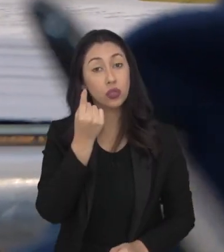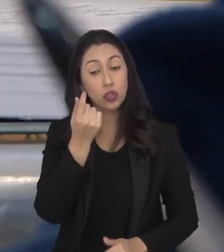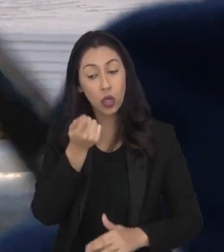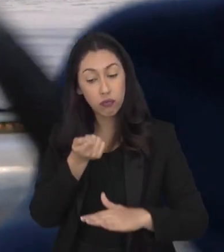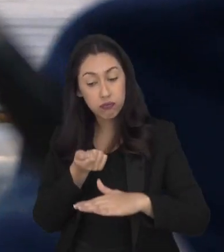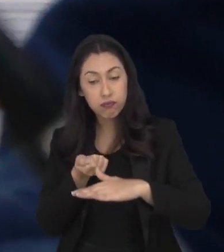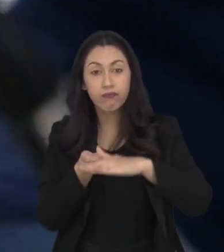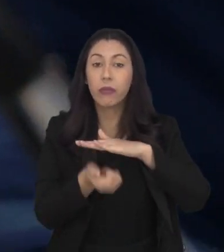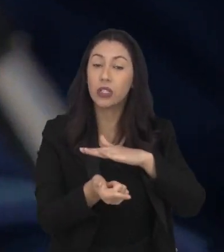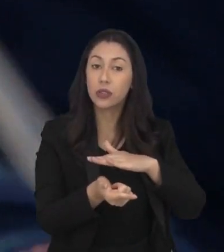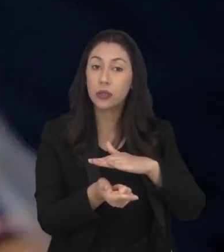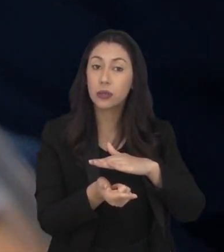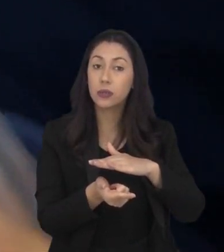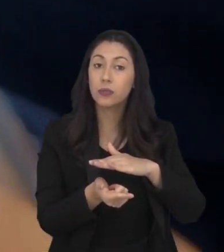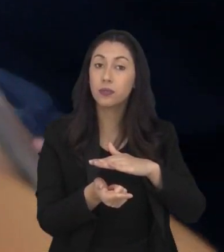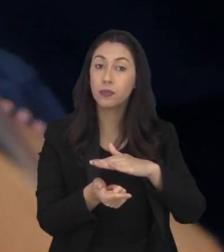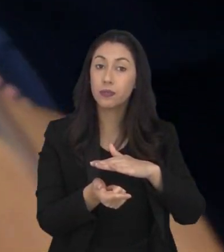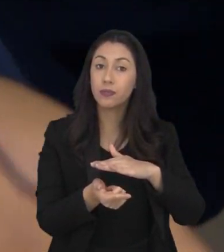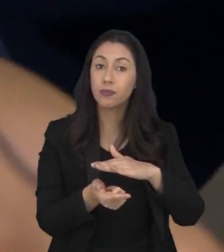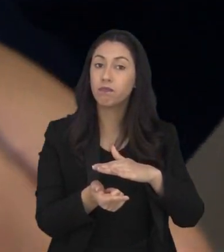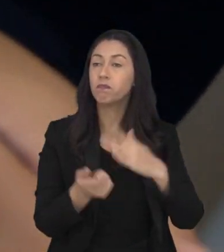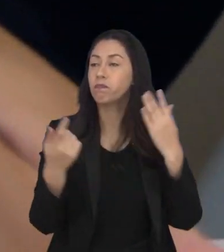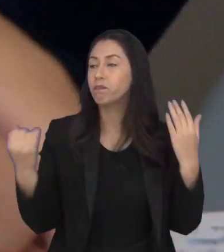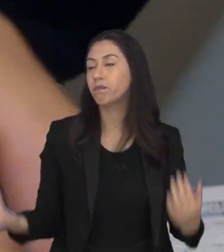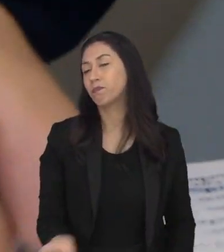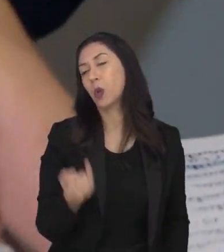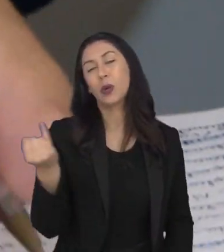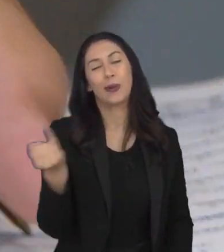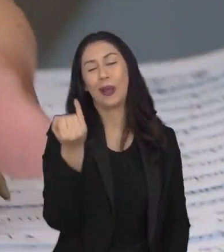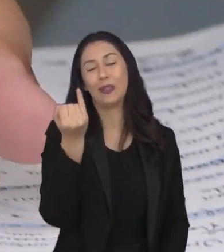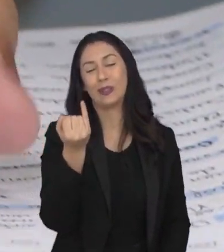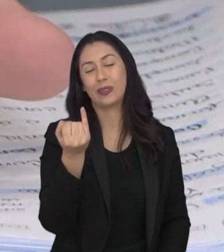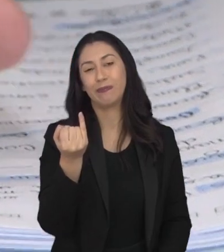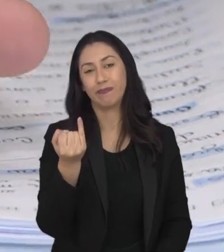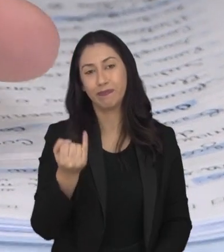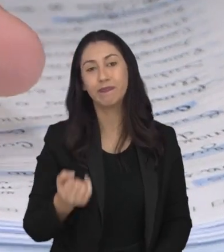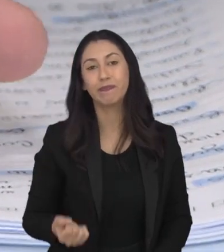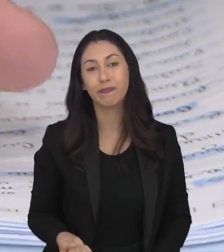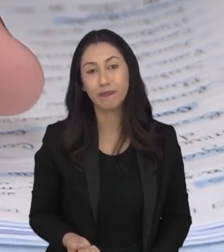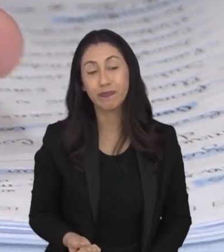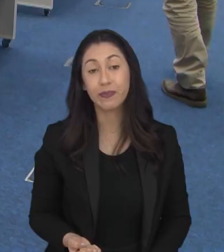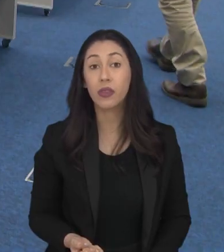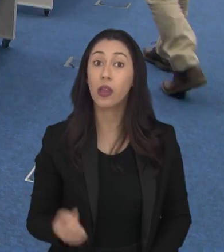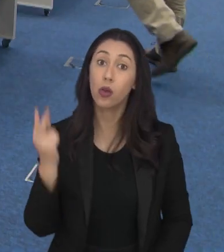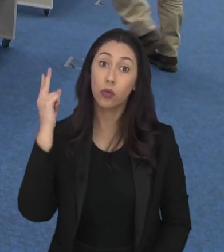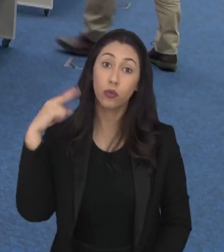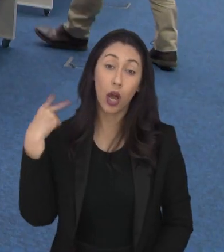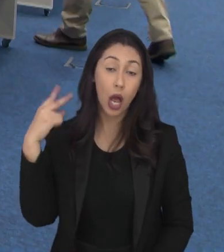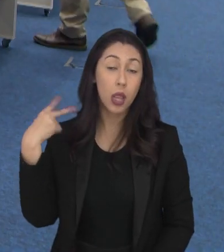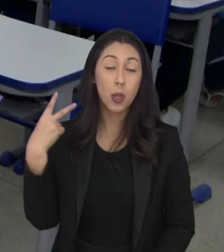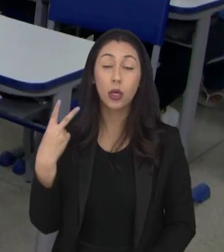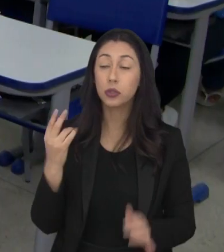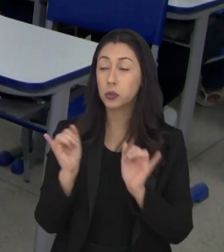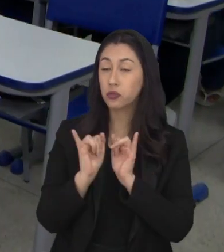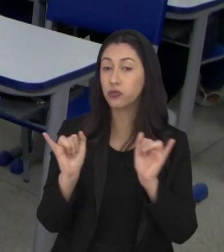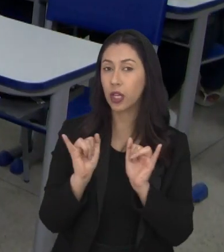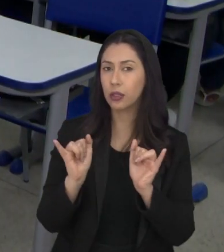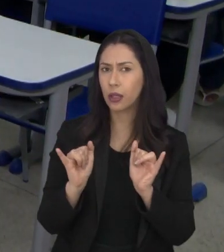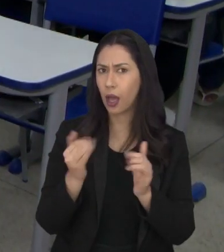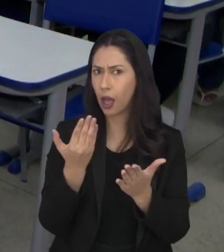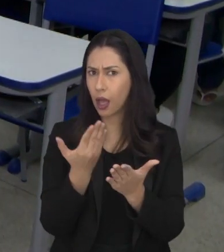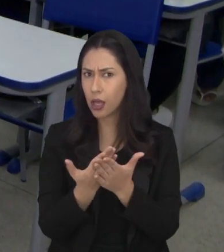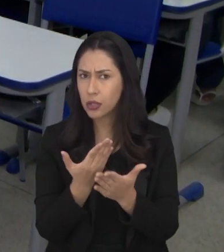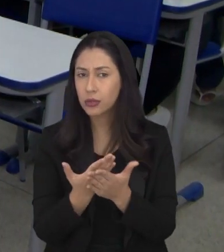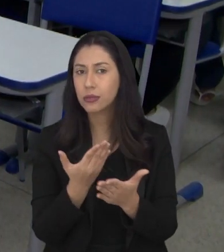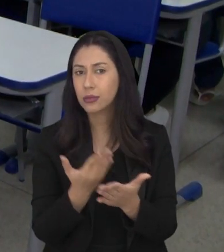investimento em educação é visto pela Câmara como indispensável para o desenvolvimento da cidade. Para os vereadores, concluir os